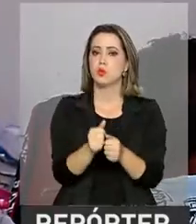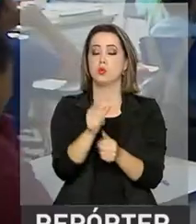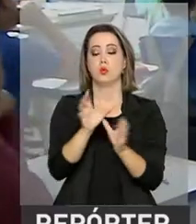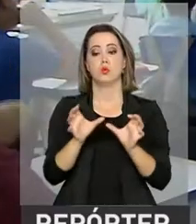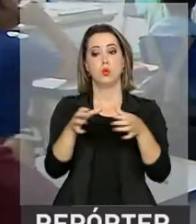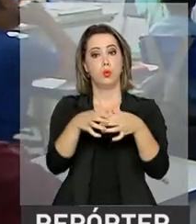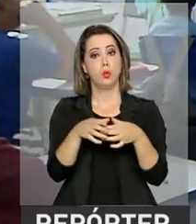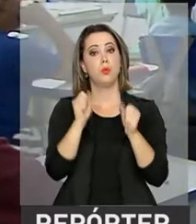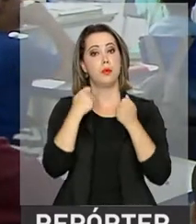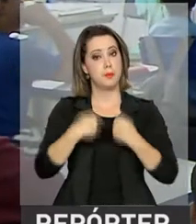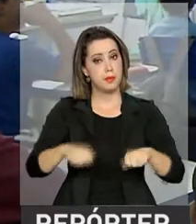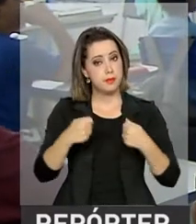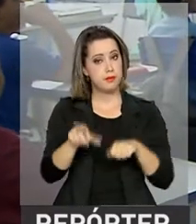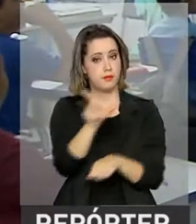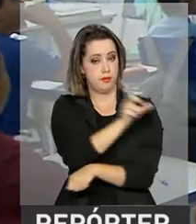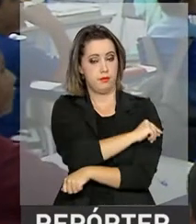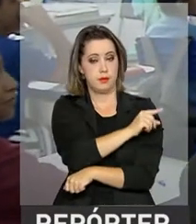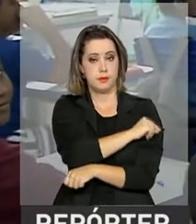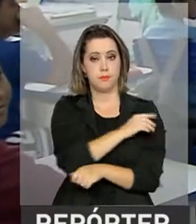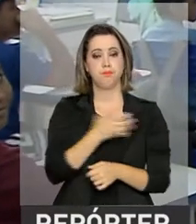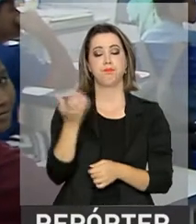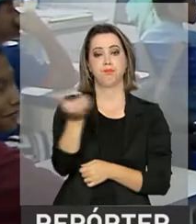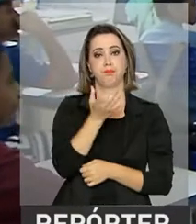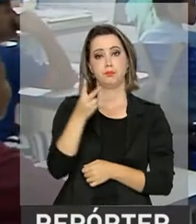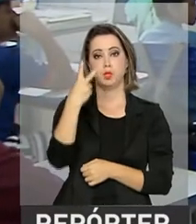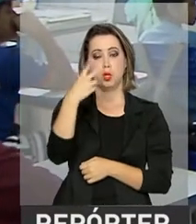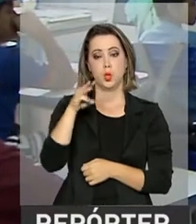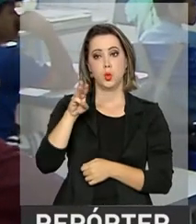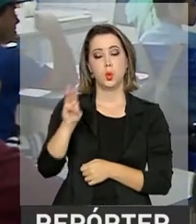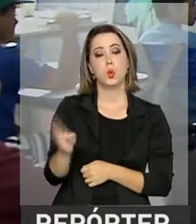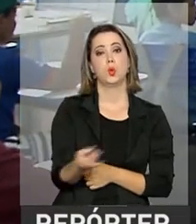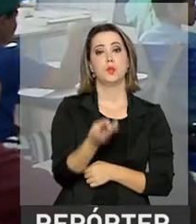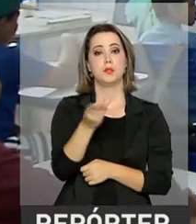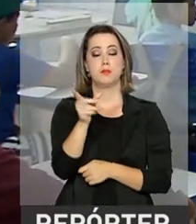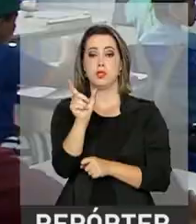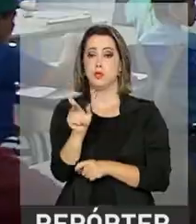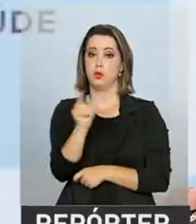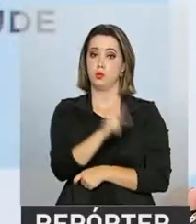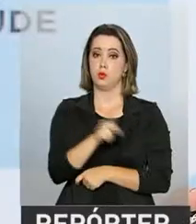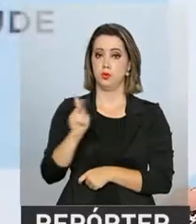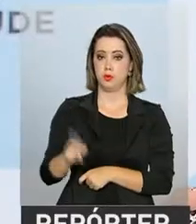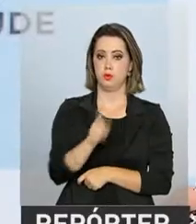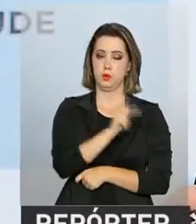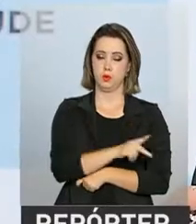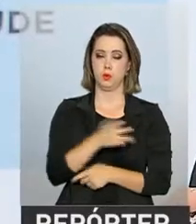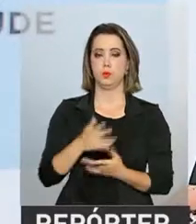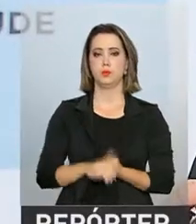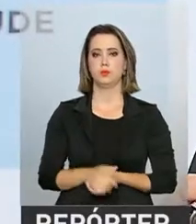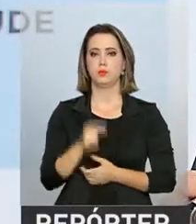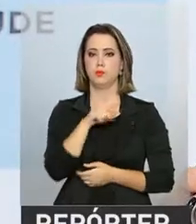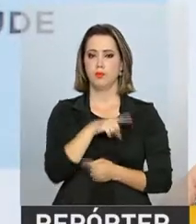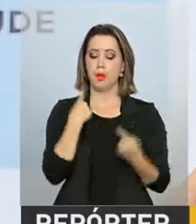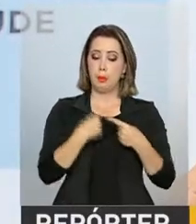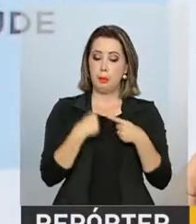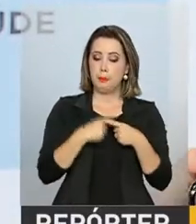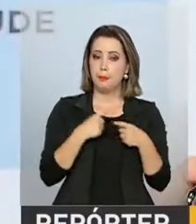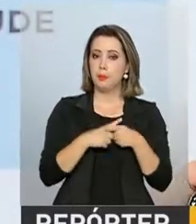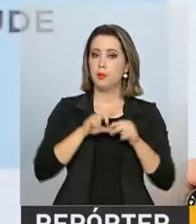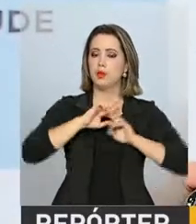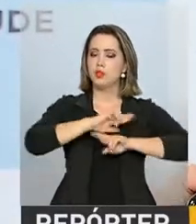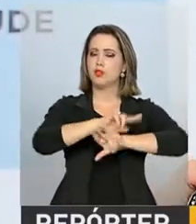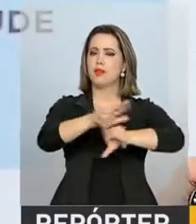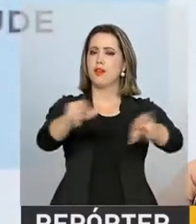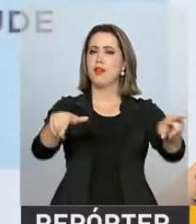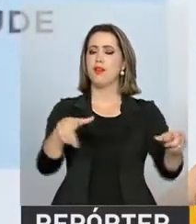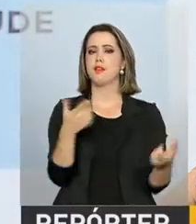vacina. O governo espera vacinar 2 milhões e 300 mil docentes. Pelo fato de que eles têm contato com dezenas